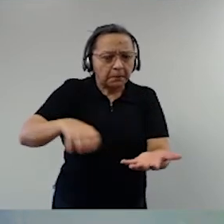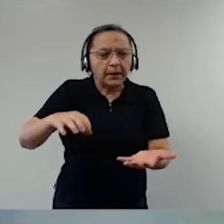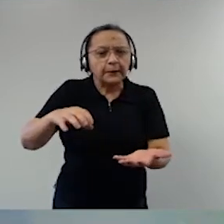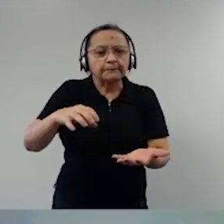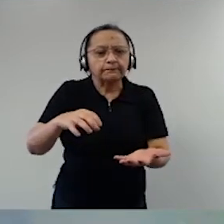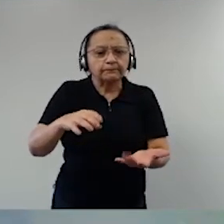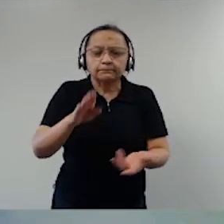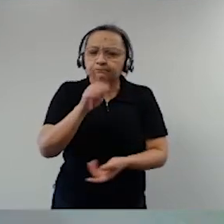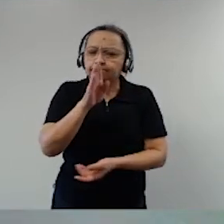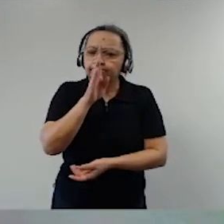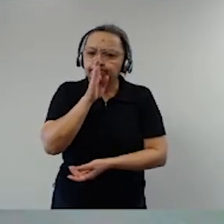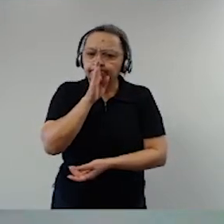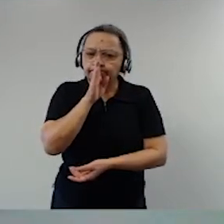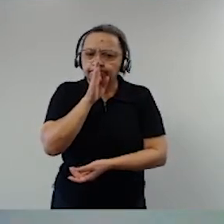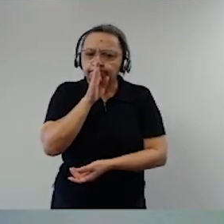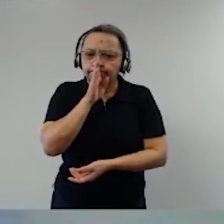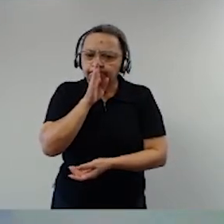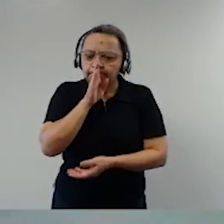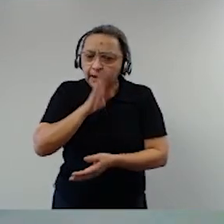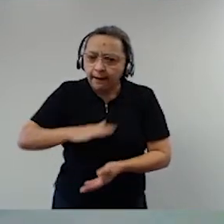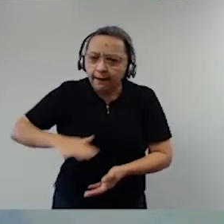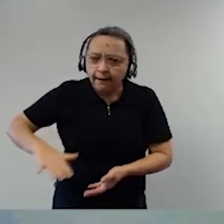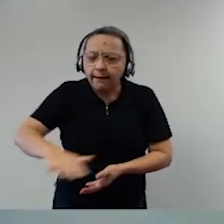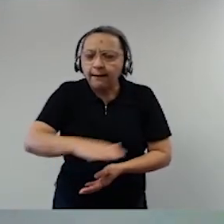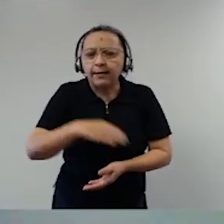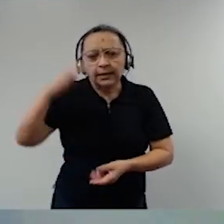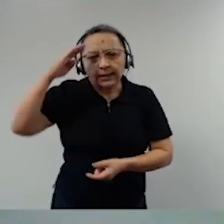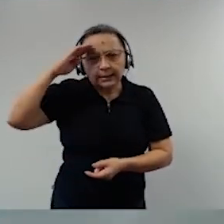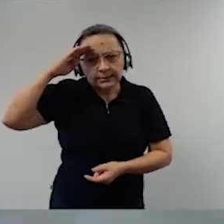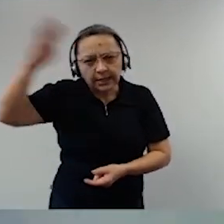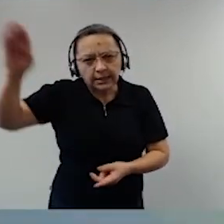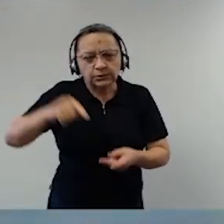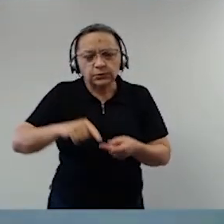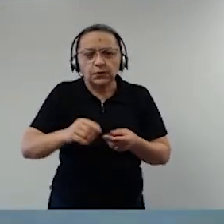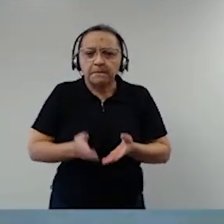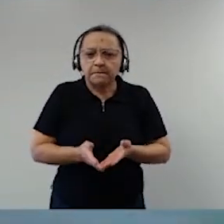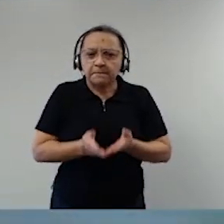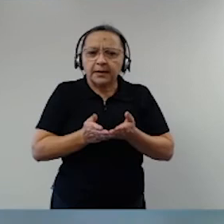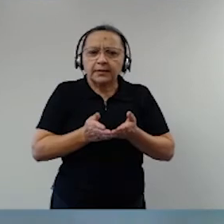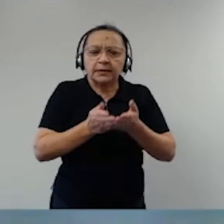Um silêncio inteligente do comandante do exército, da marinha, da aeronáutica.